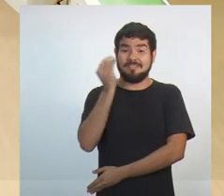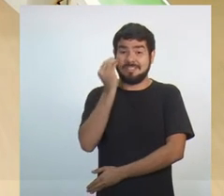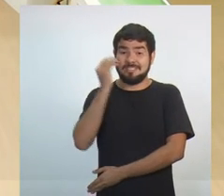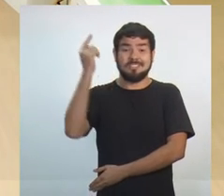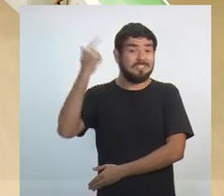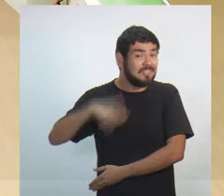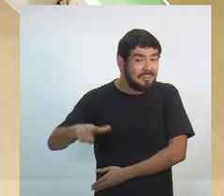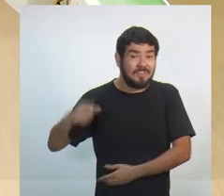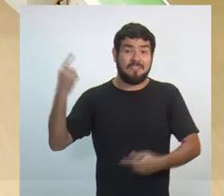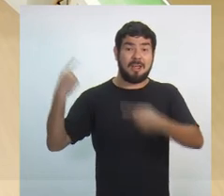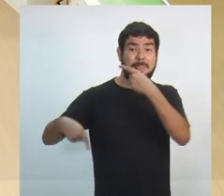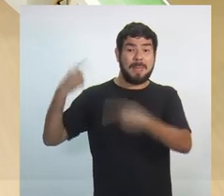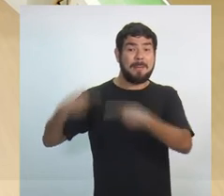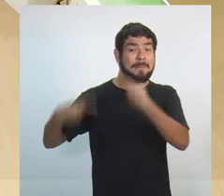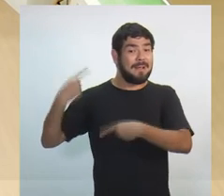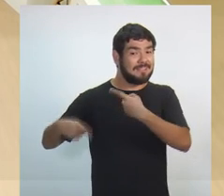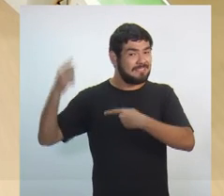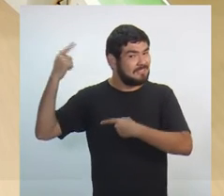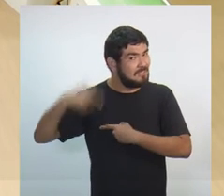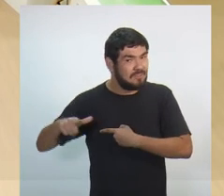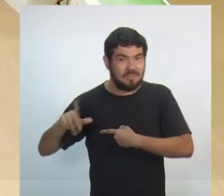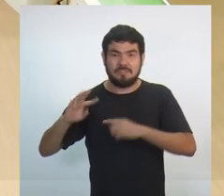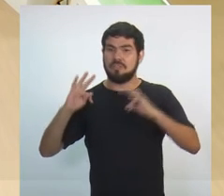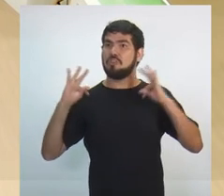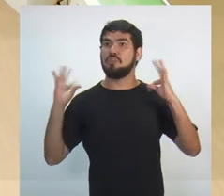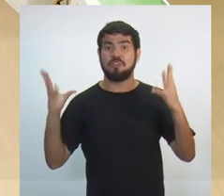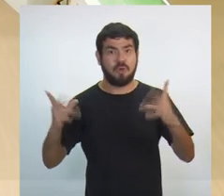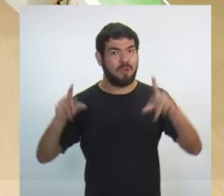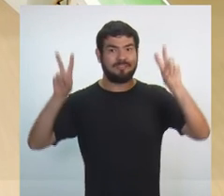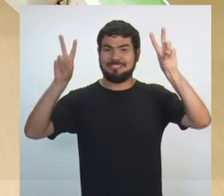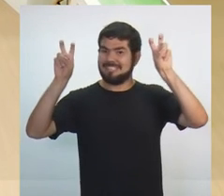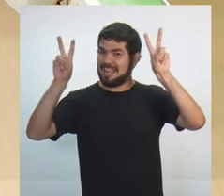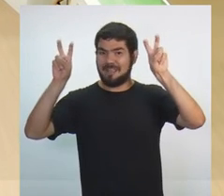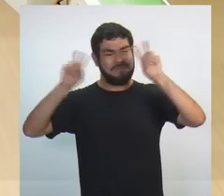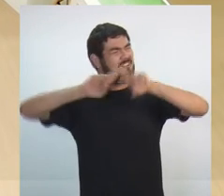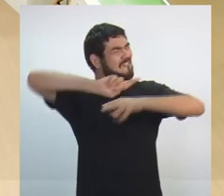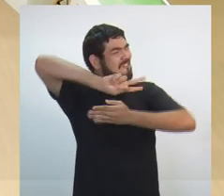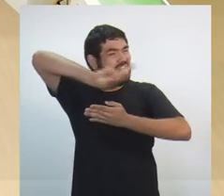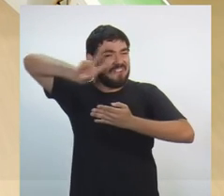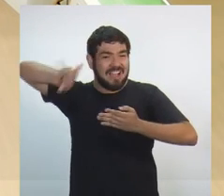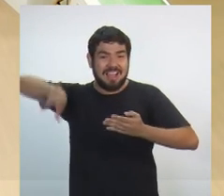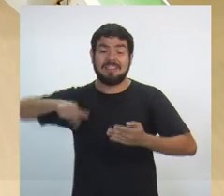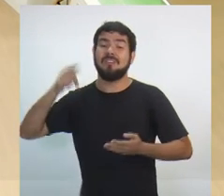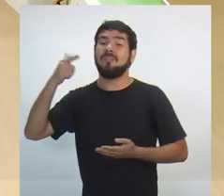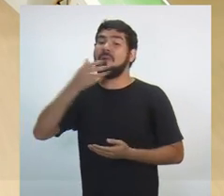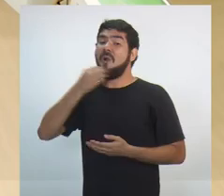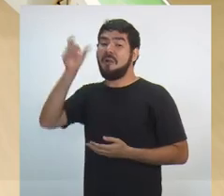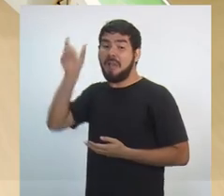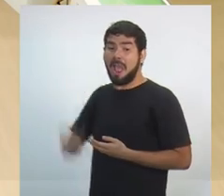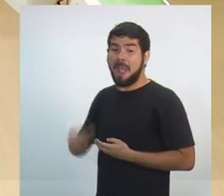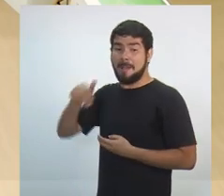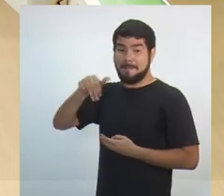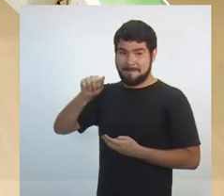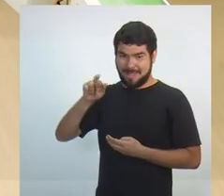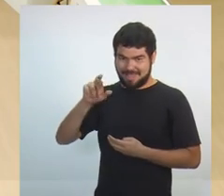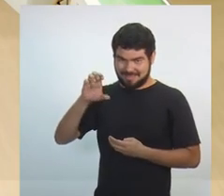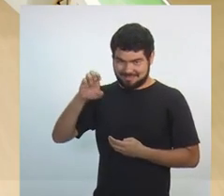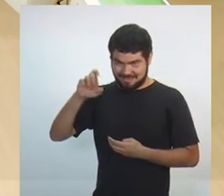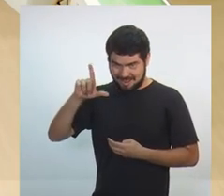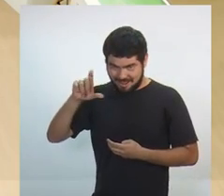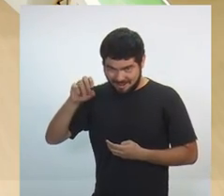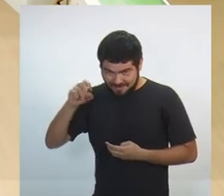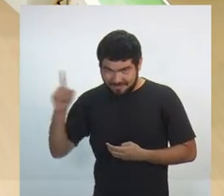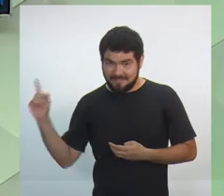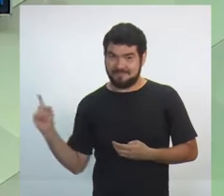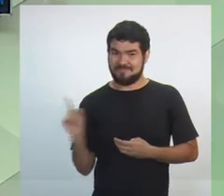vai acompanhar o debate da TV em Tempo com todos os temas. Que vai receber o mediador Marcelo Torres, que é o apresentador do SBT Brasil.